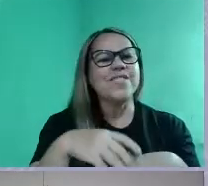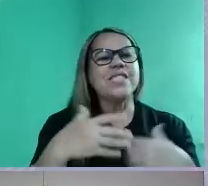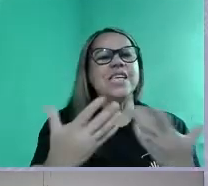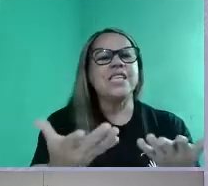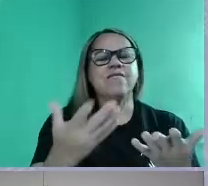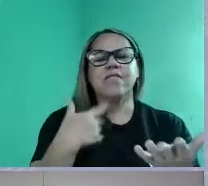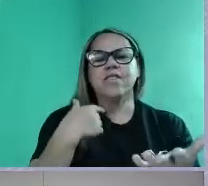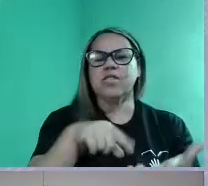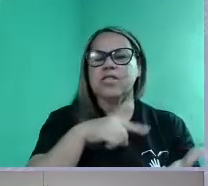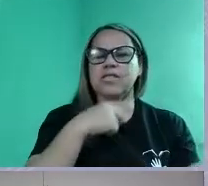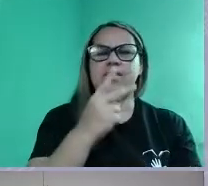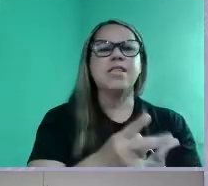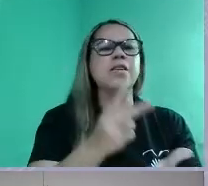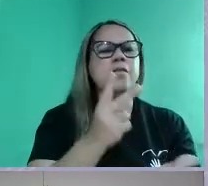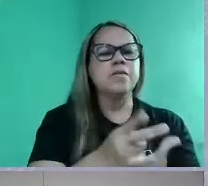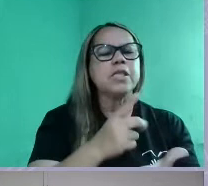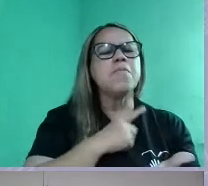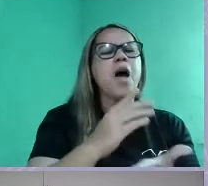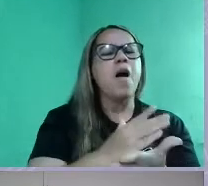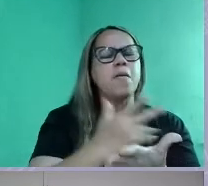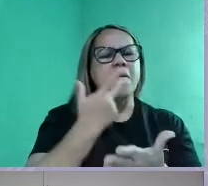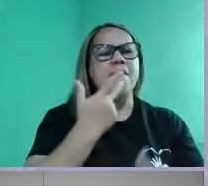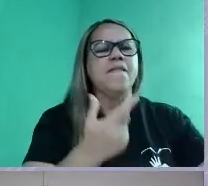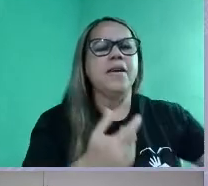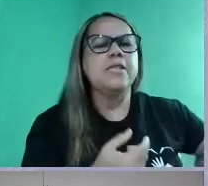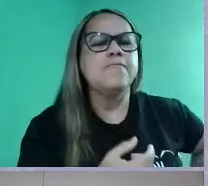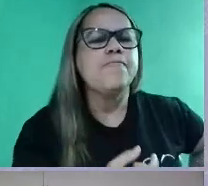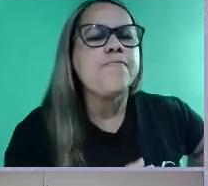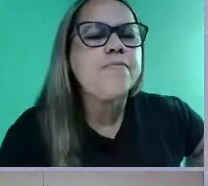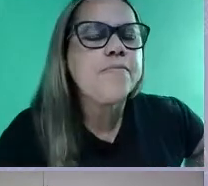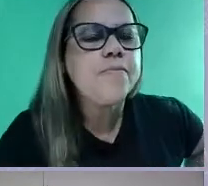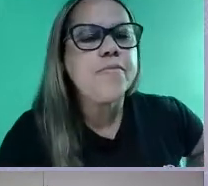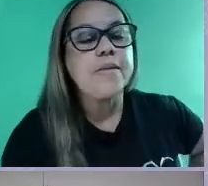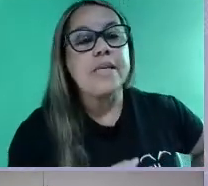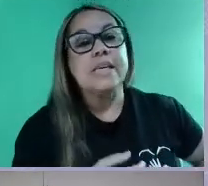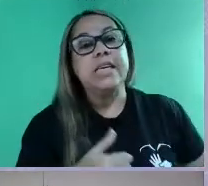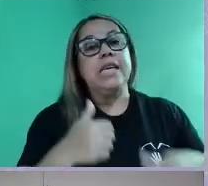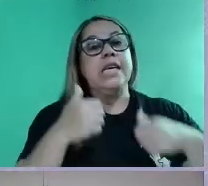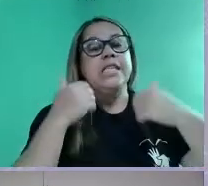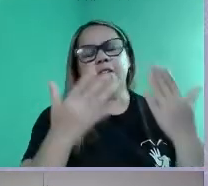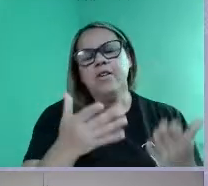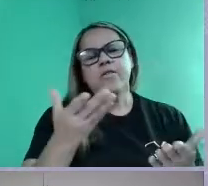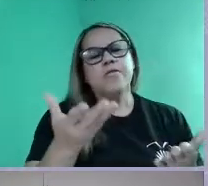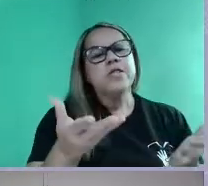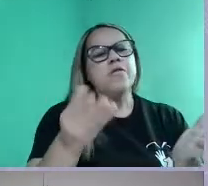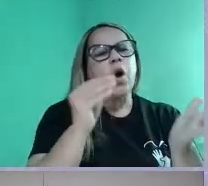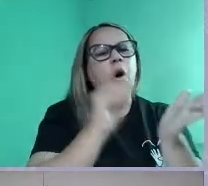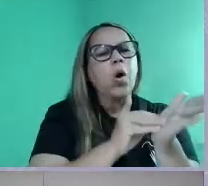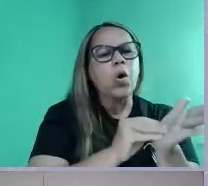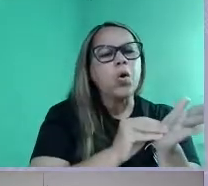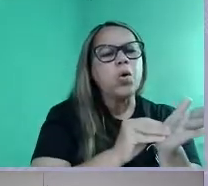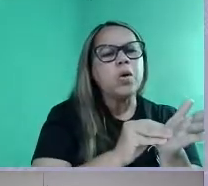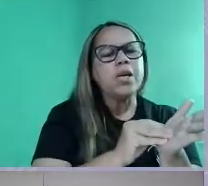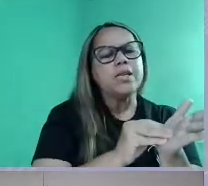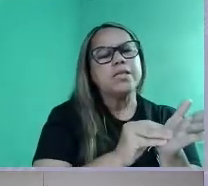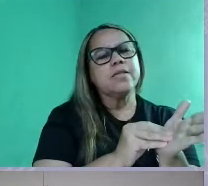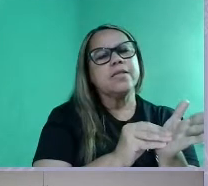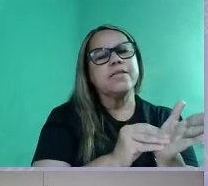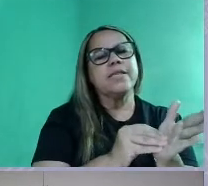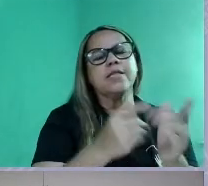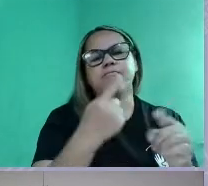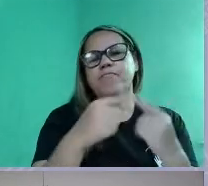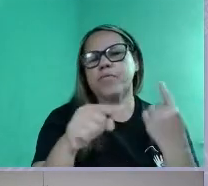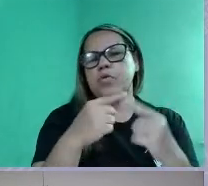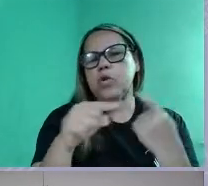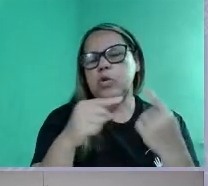sempre tem algo a dizer em relação a isso, certo? Aí a parte que vocês colocarem em desacordo com a avaliação do tipo